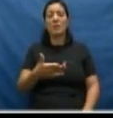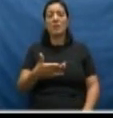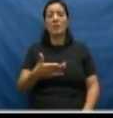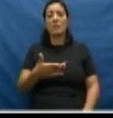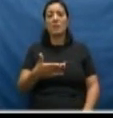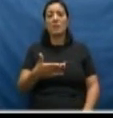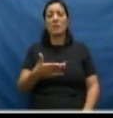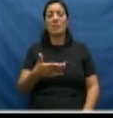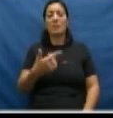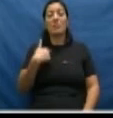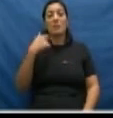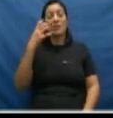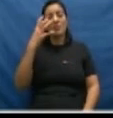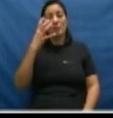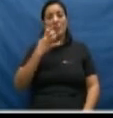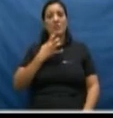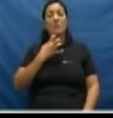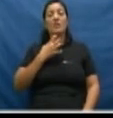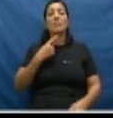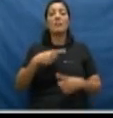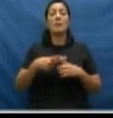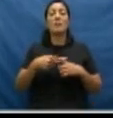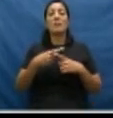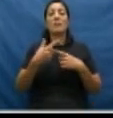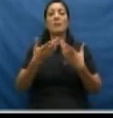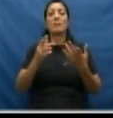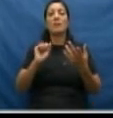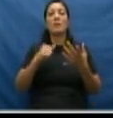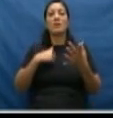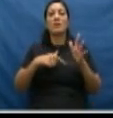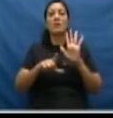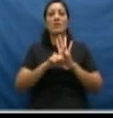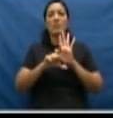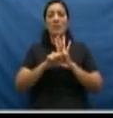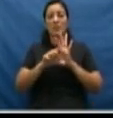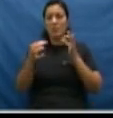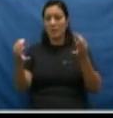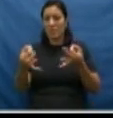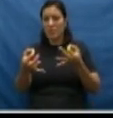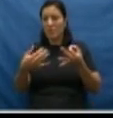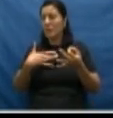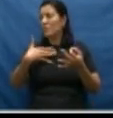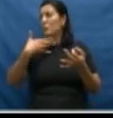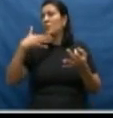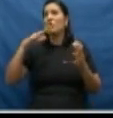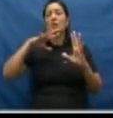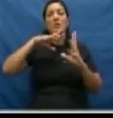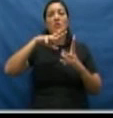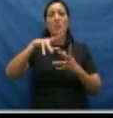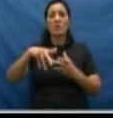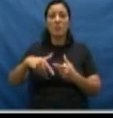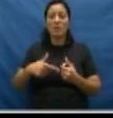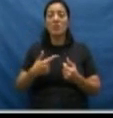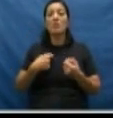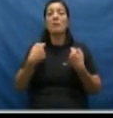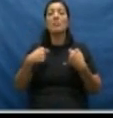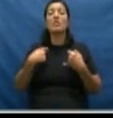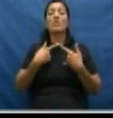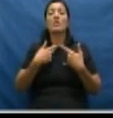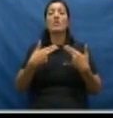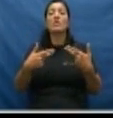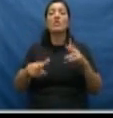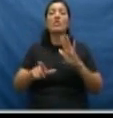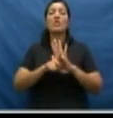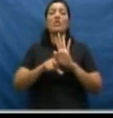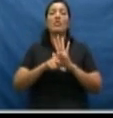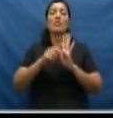Esta questão é muito séria, porque nós podemos ter uma legislação perfeita, uma das melhores do mundo, nós precisamos de instrumentos para que essa